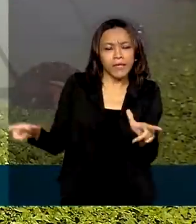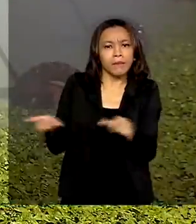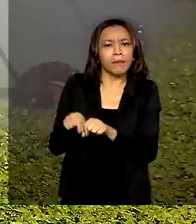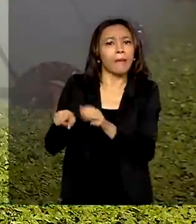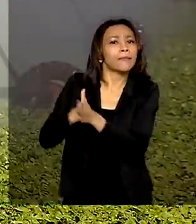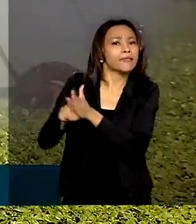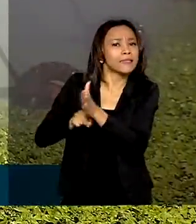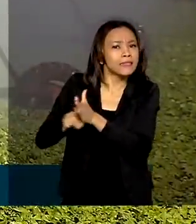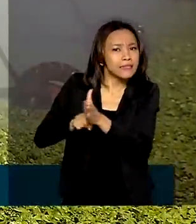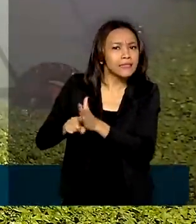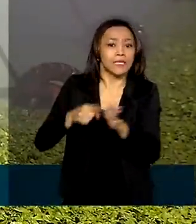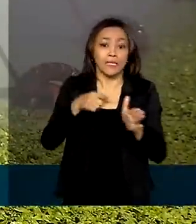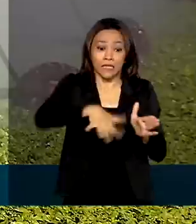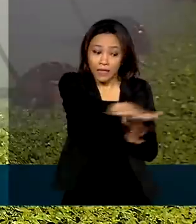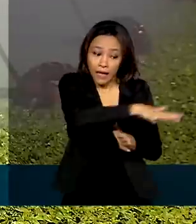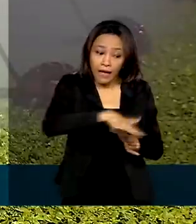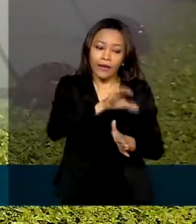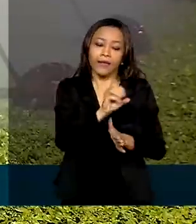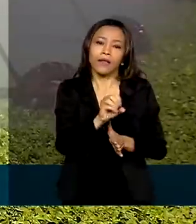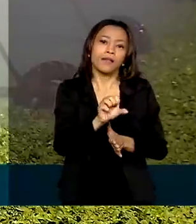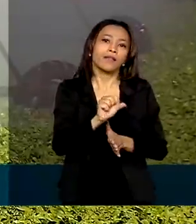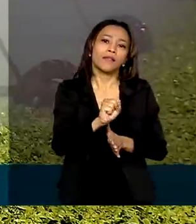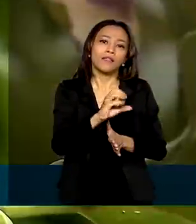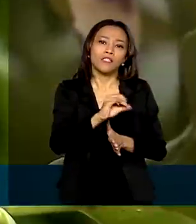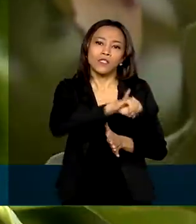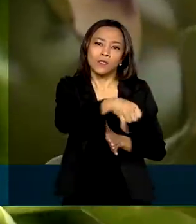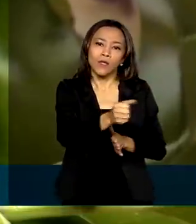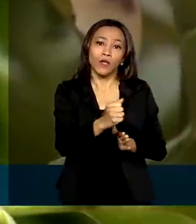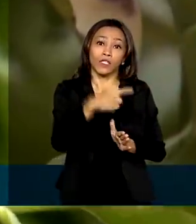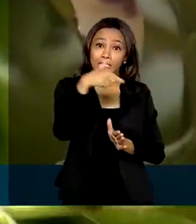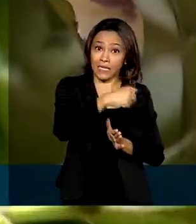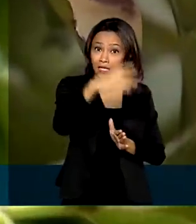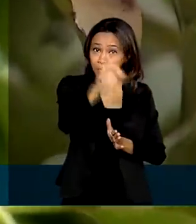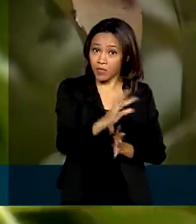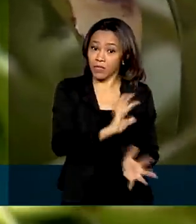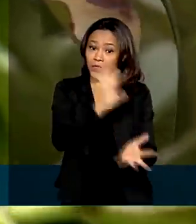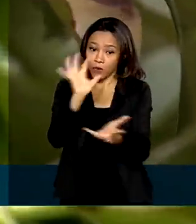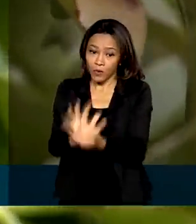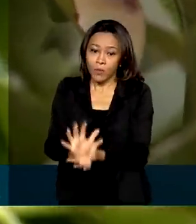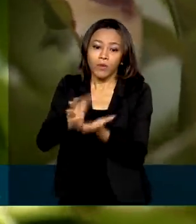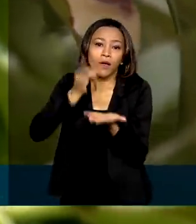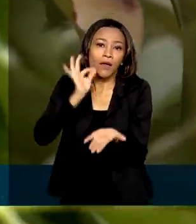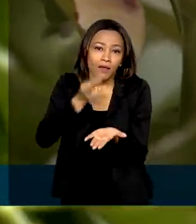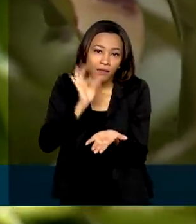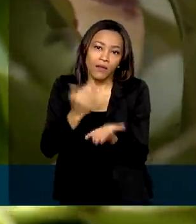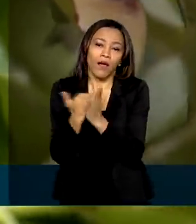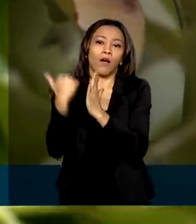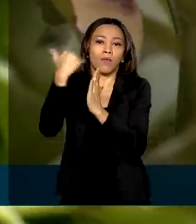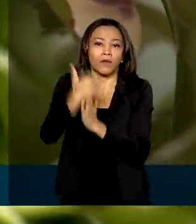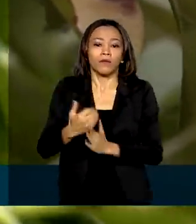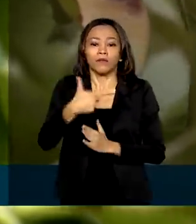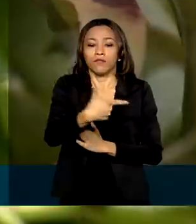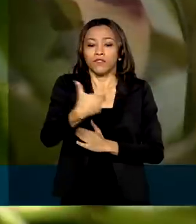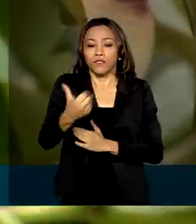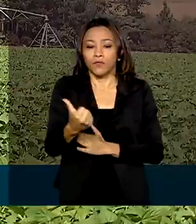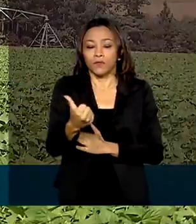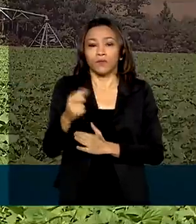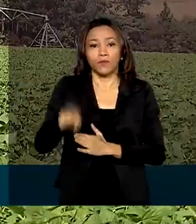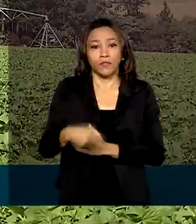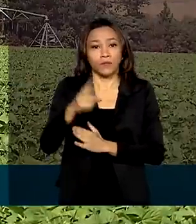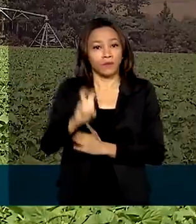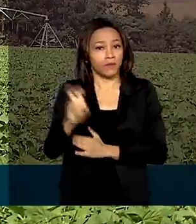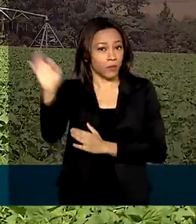crescimento da soja deve ser de 7% e o café deve crescer 21,5%.